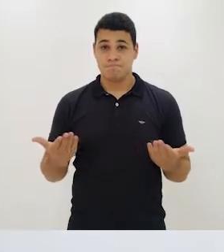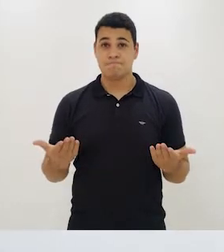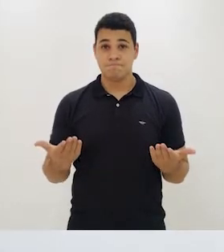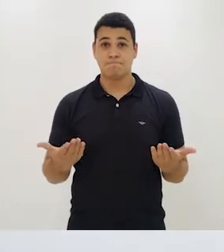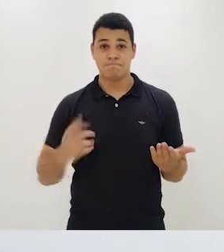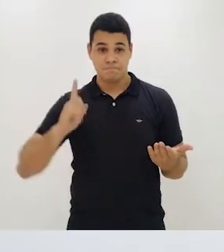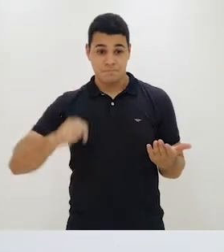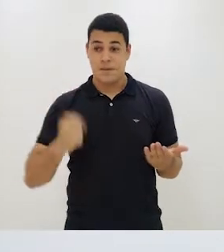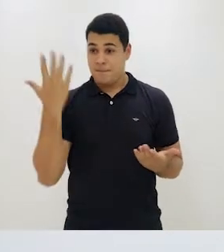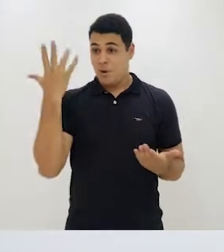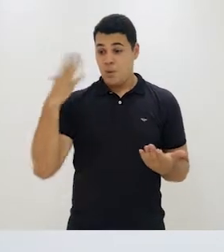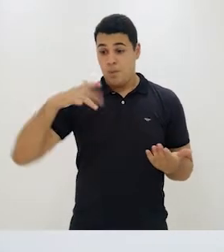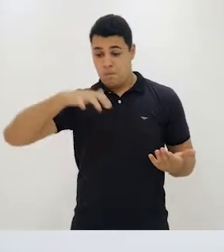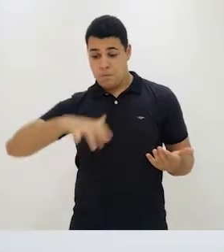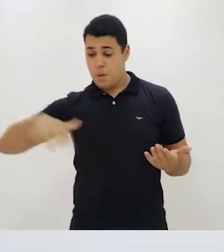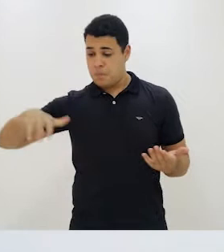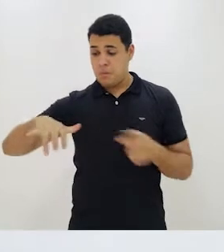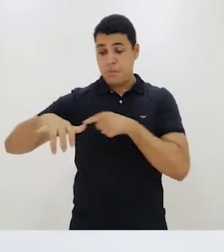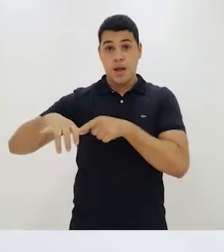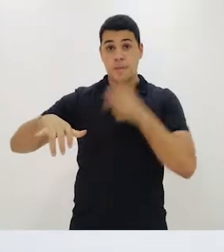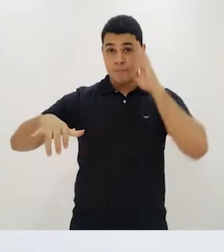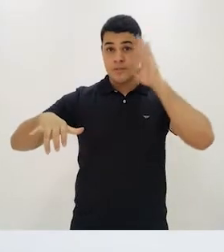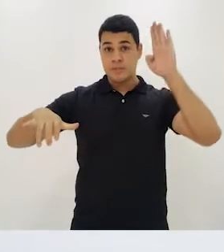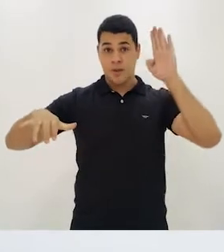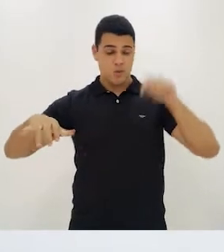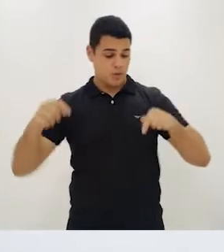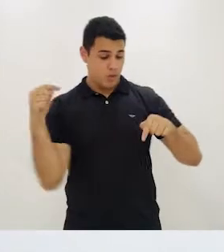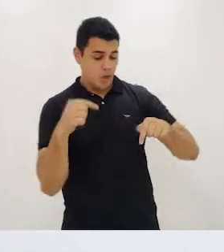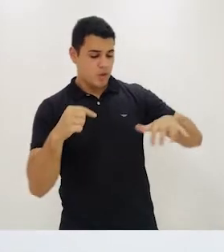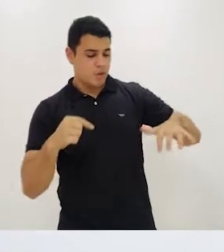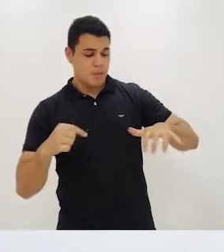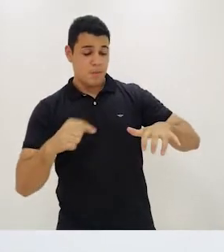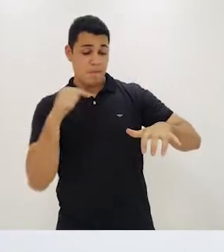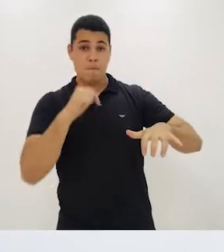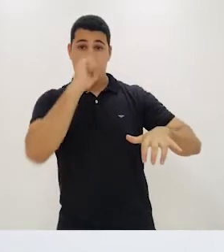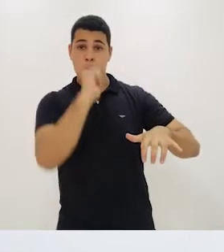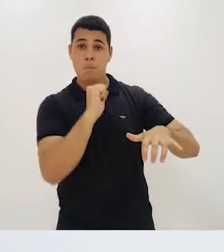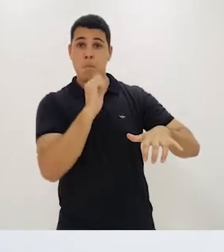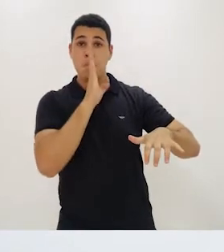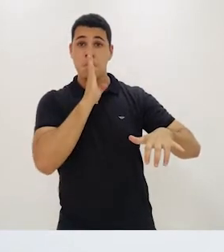Melodia na mão direita e acordes parado na esquerda.